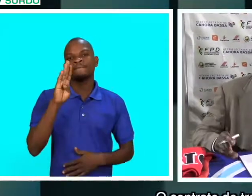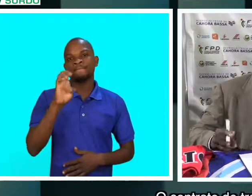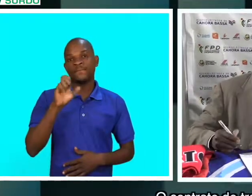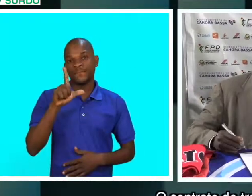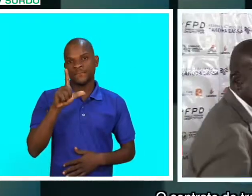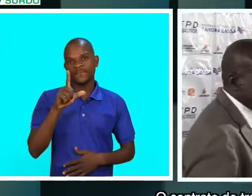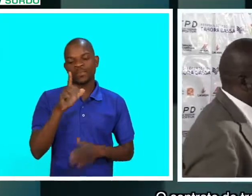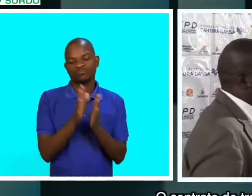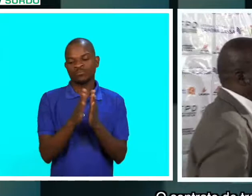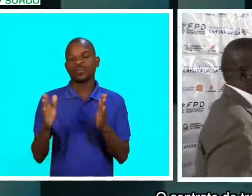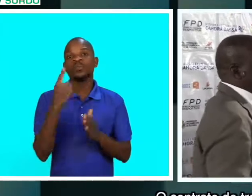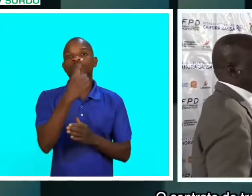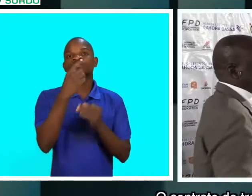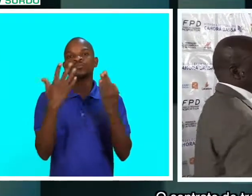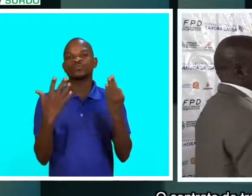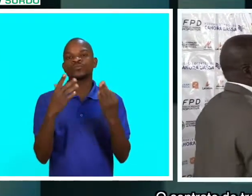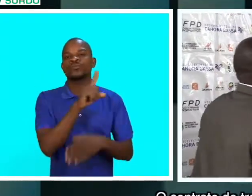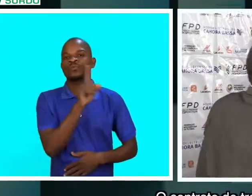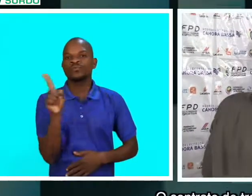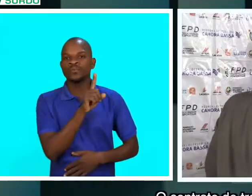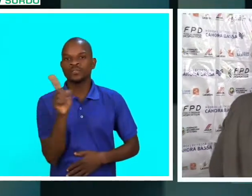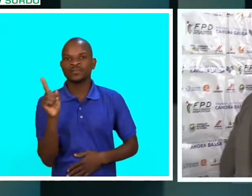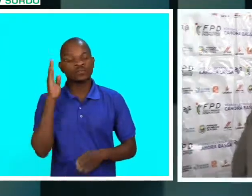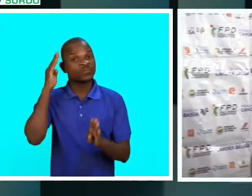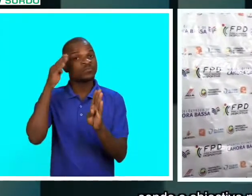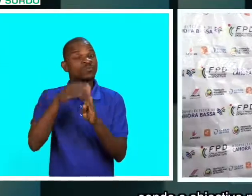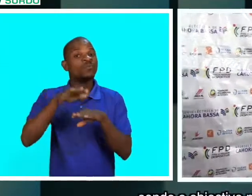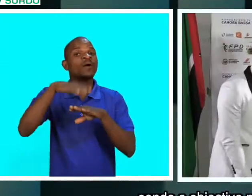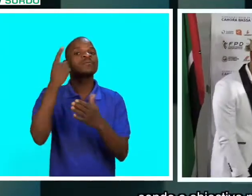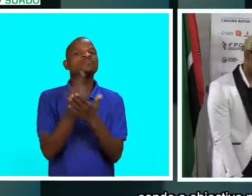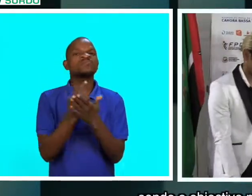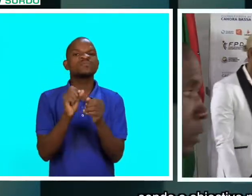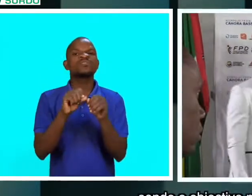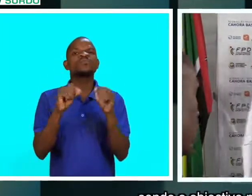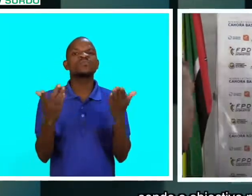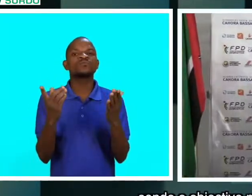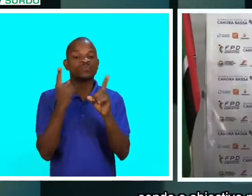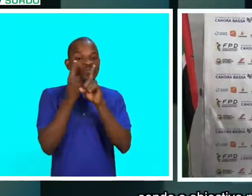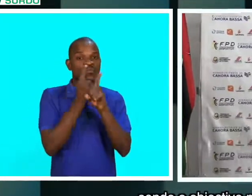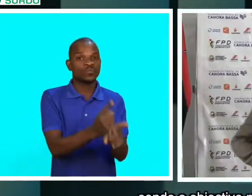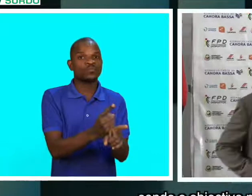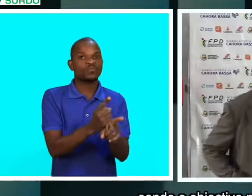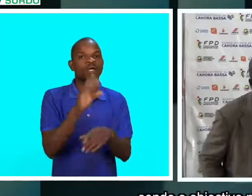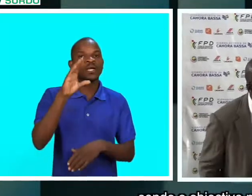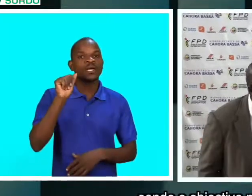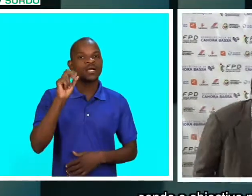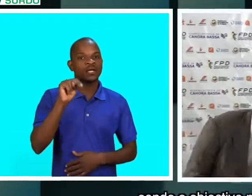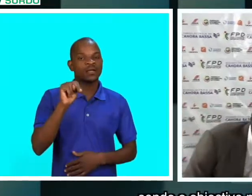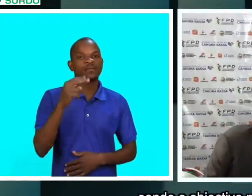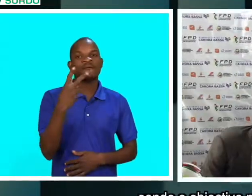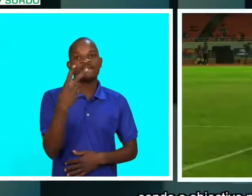O contrato de trabalho de Abel Xavier é válido por 18 meses, sendo o objetivo principal participar no CAN